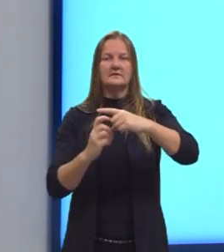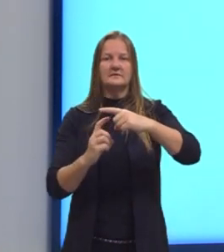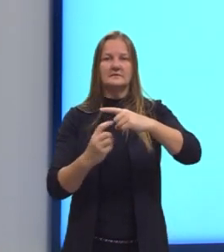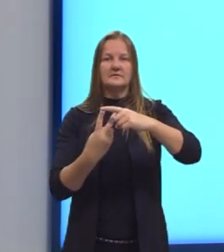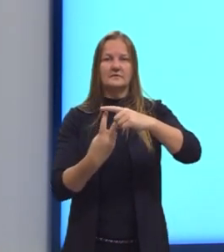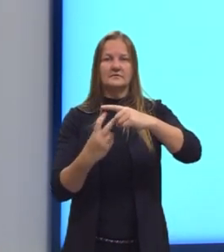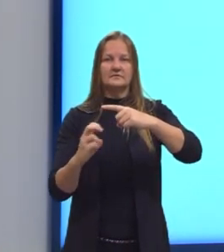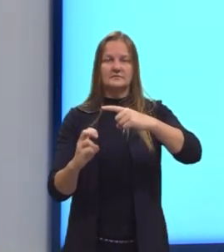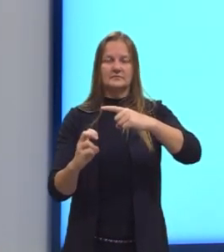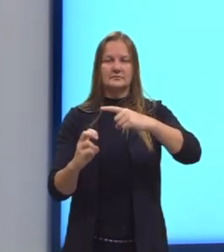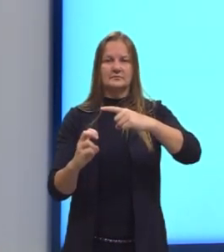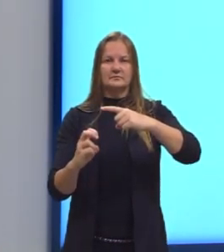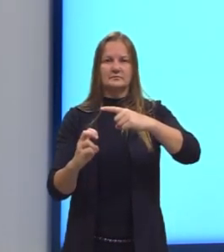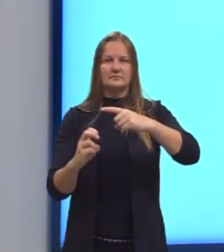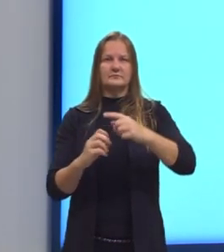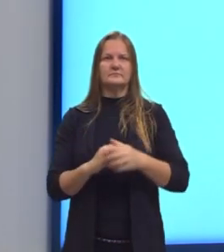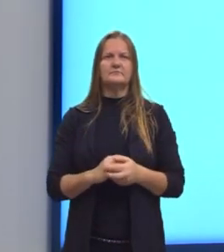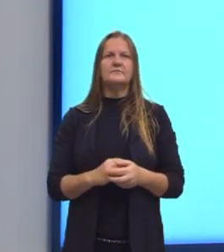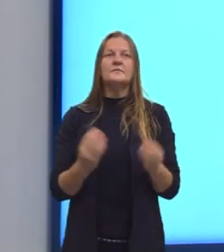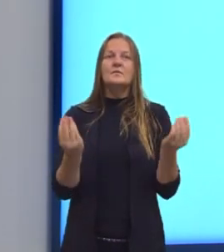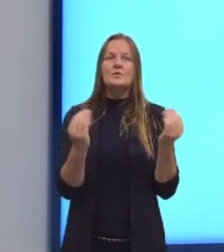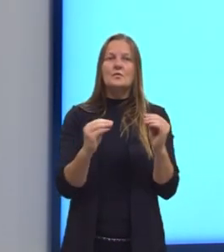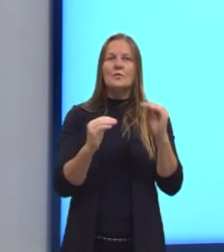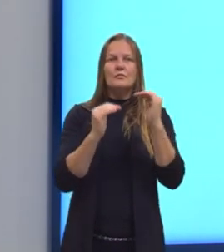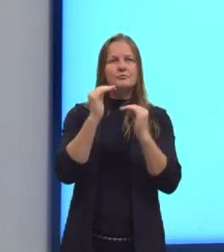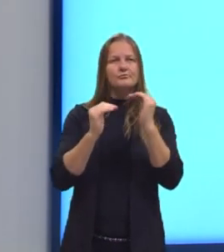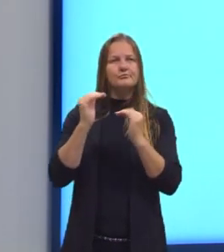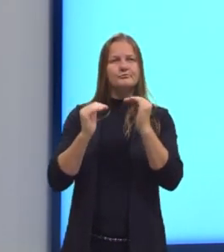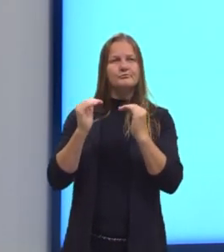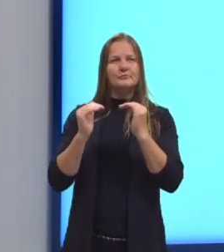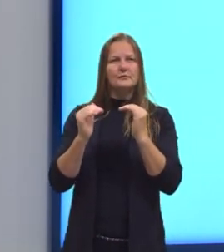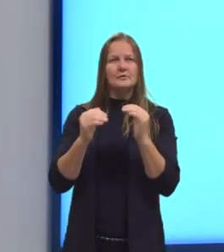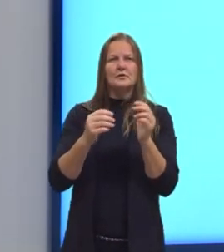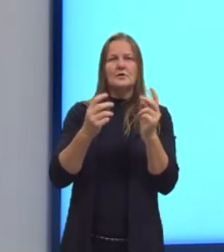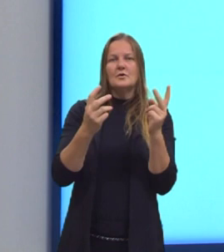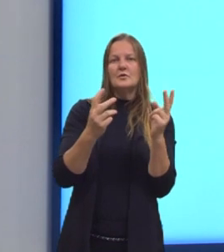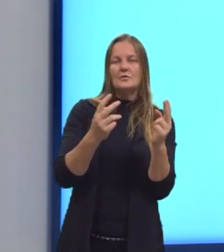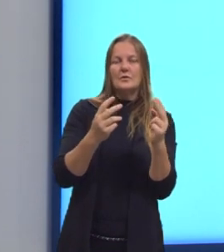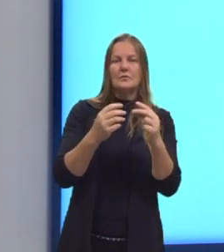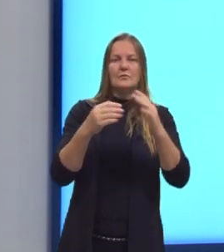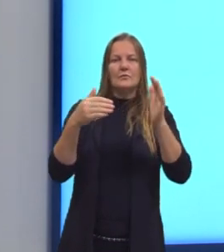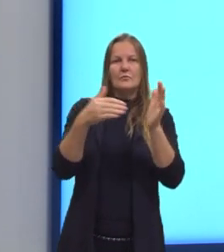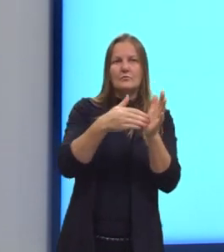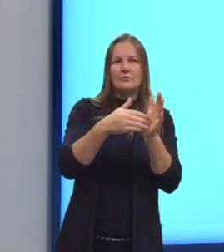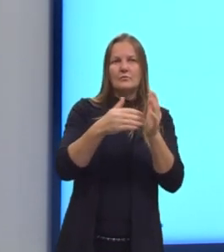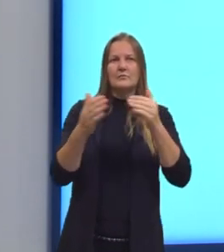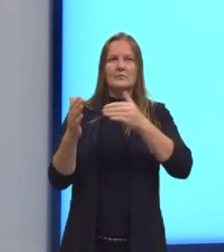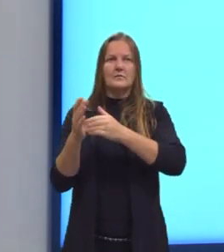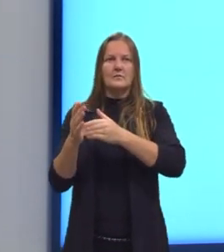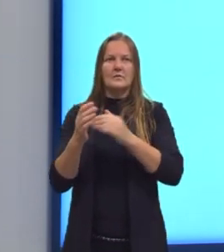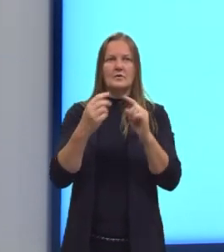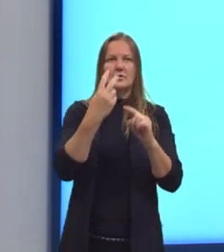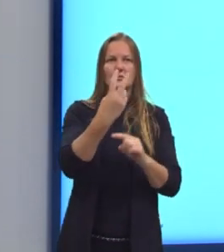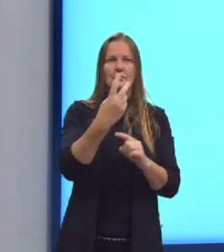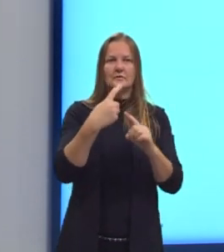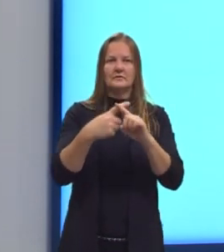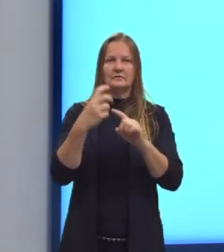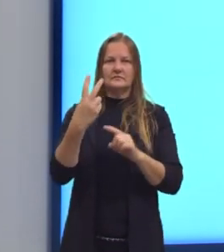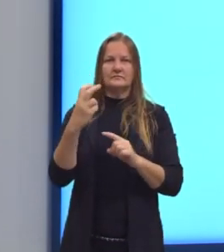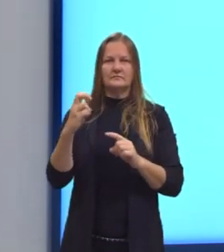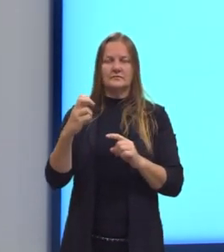para 25. Então, colocando na proporção, o produto dos extremos, 2 vezes 25,